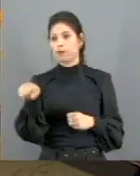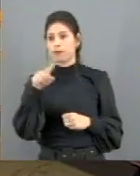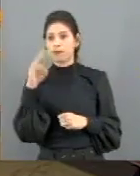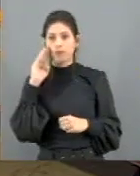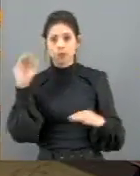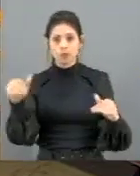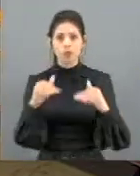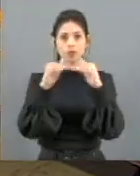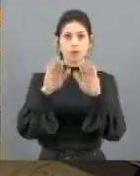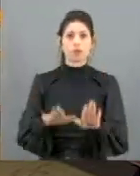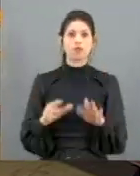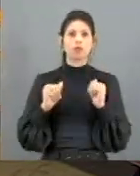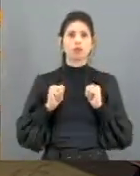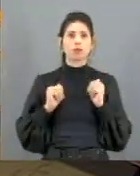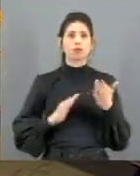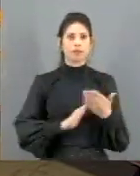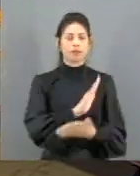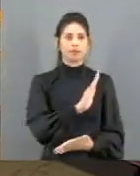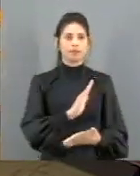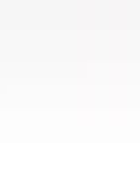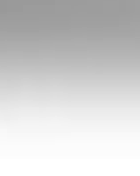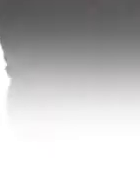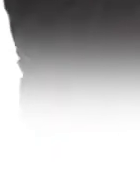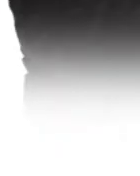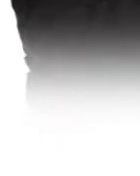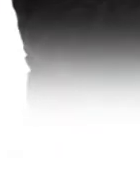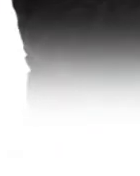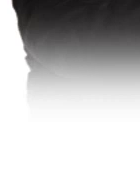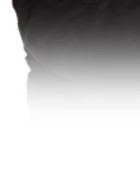aprovam permaneçam, como se encontra, aprovado.